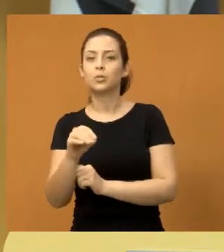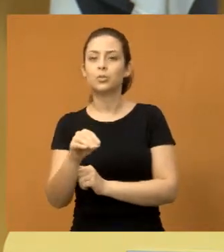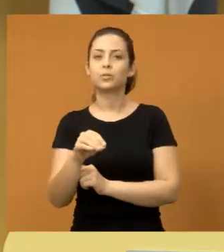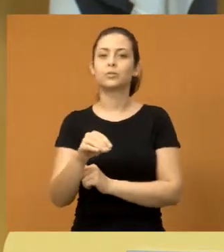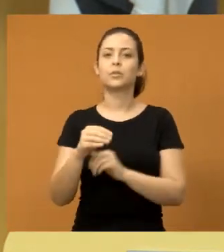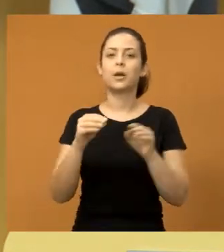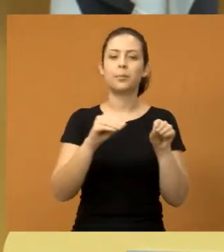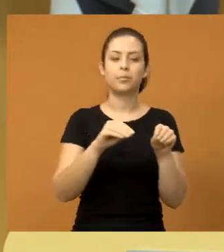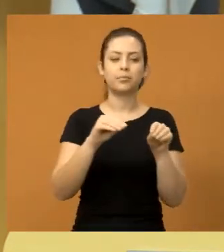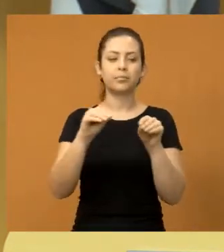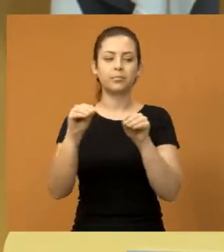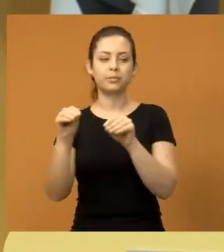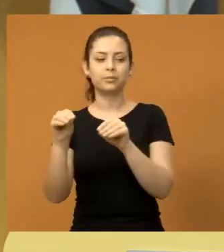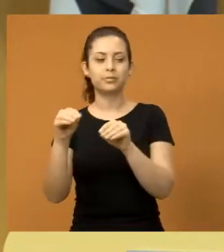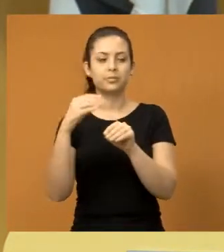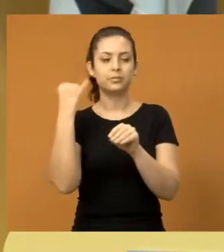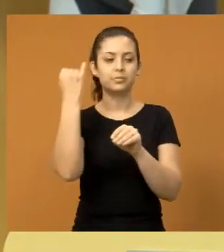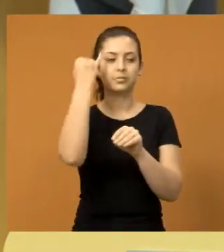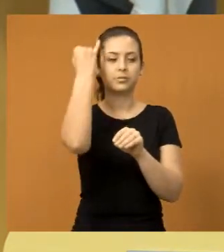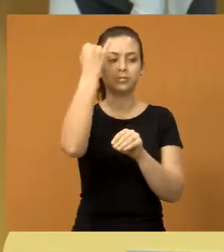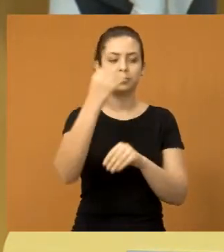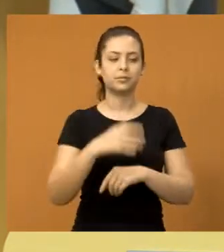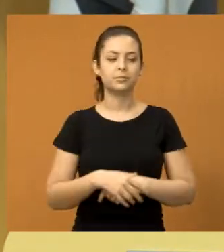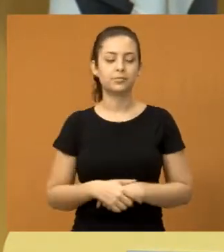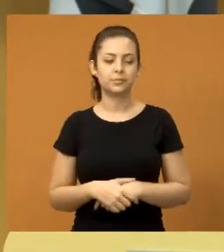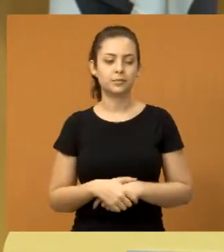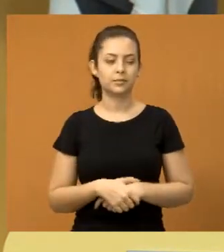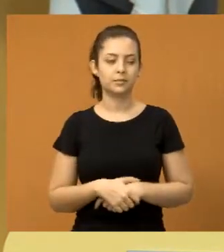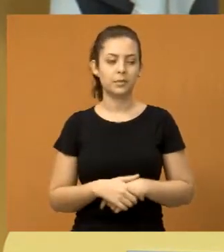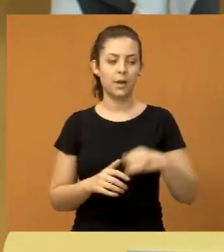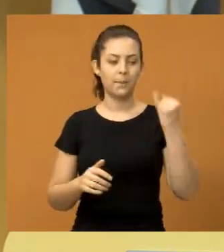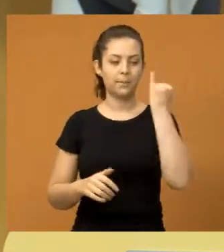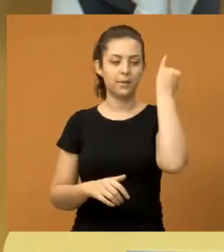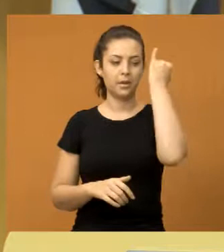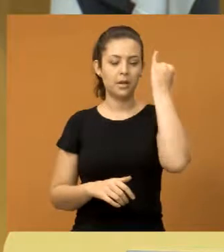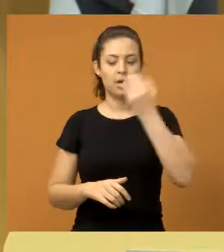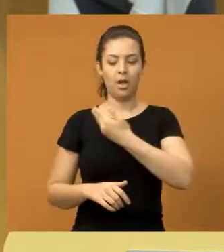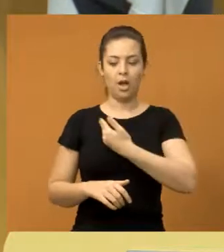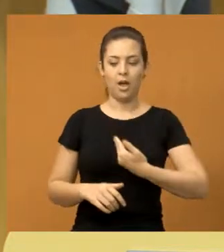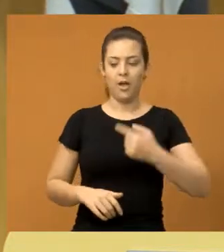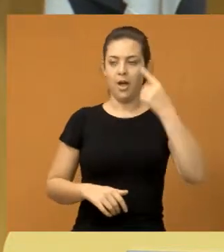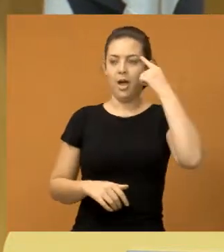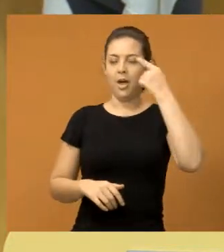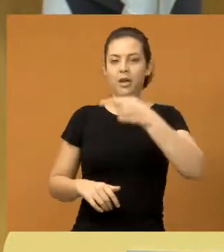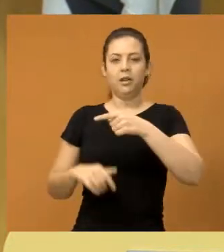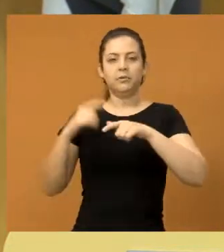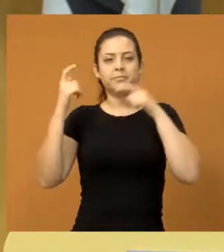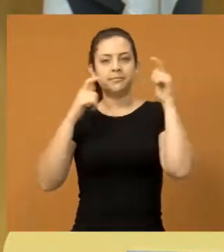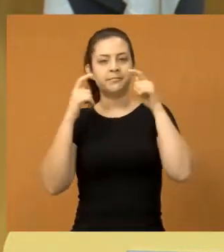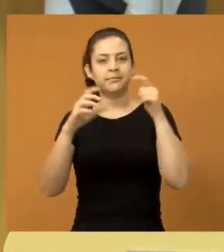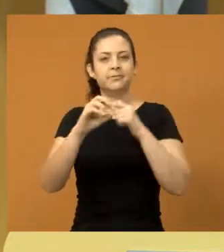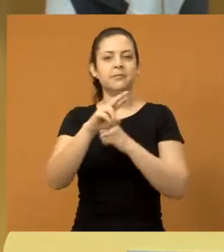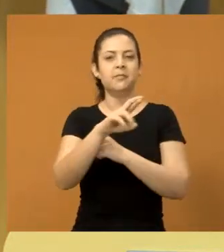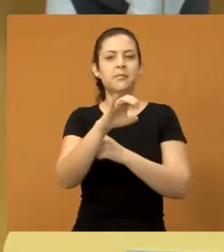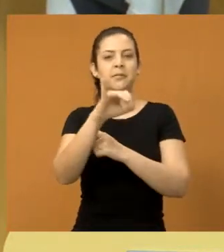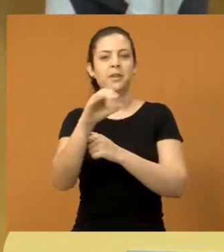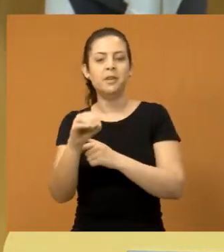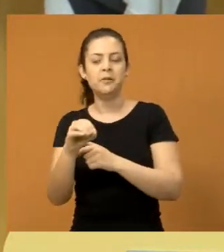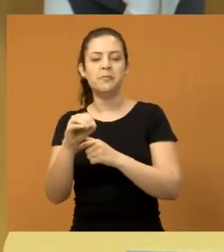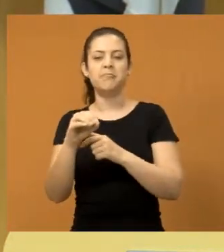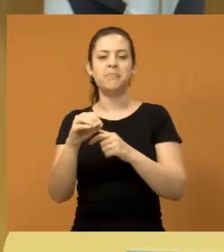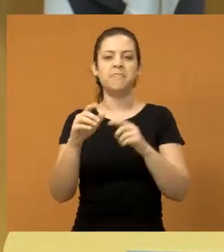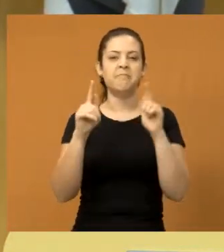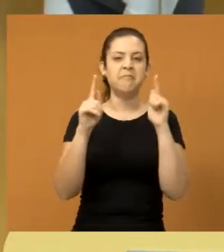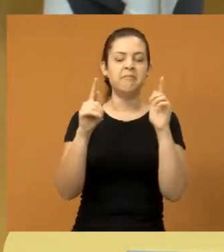prorrogação, acho que é muito importante, poder pensar nesse momento, já que o Correio está em greve, e muitas